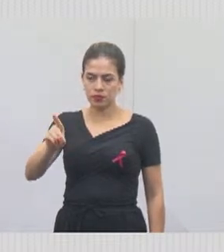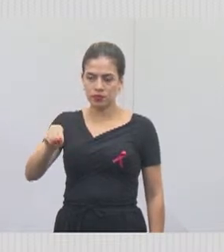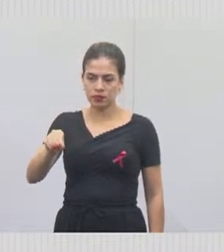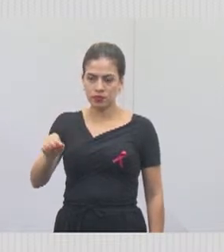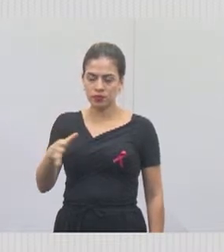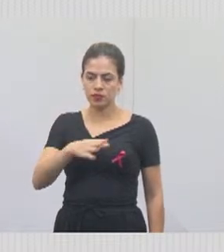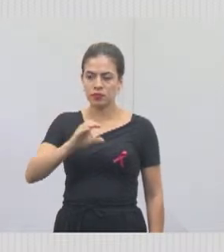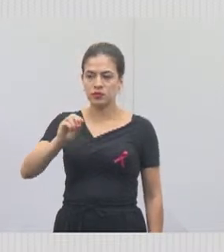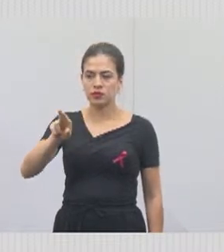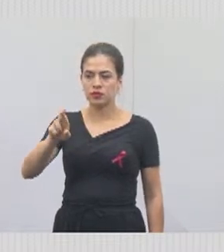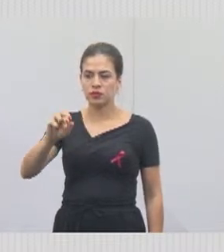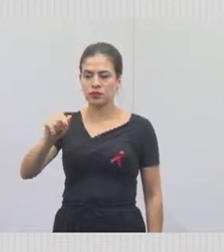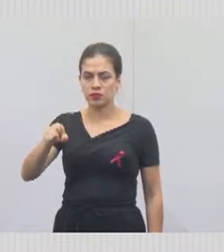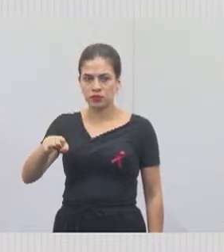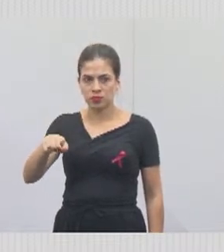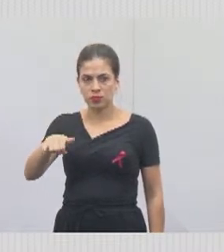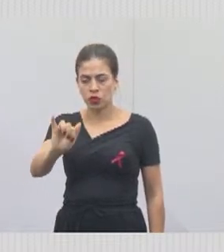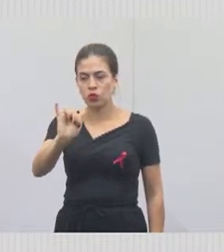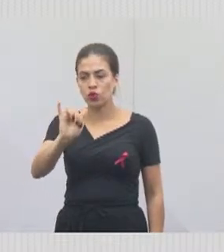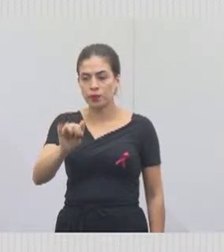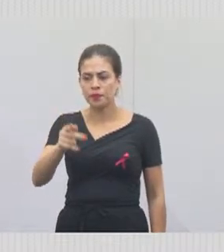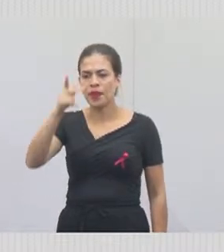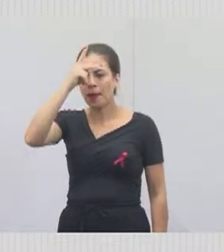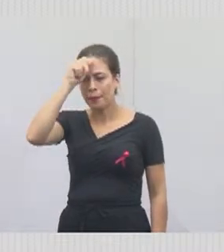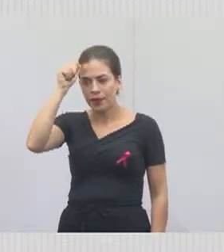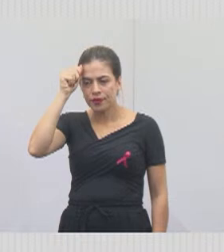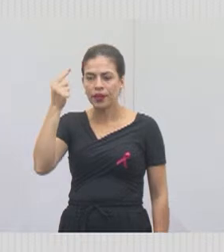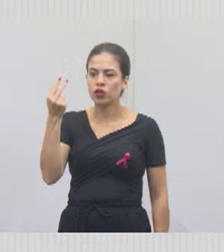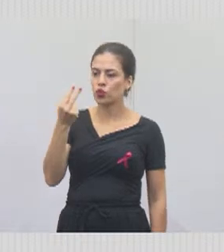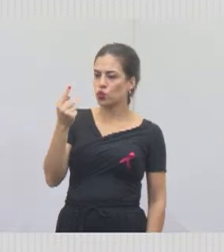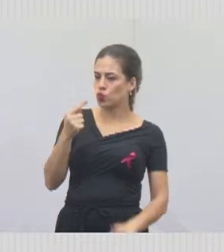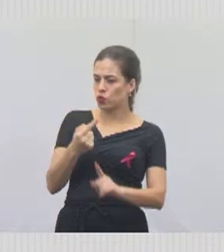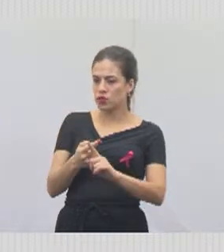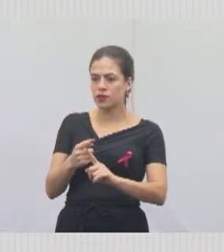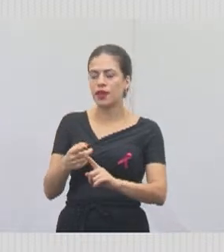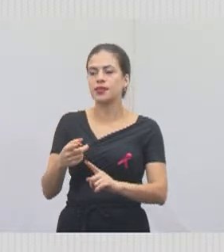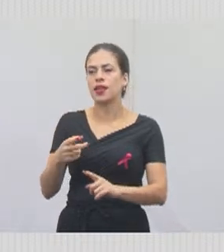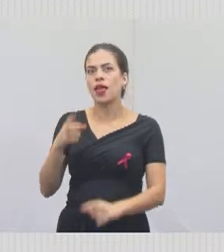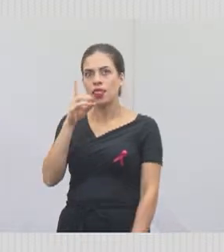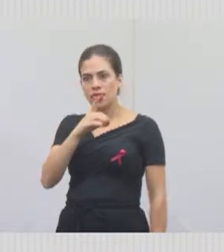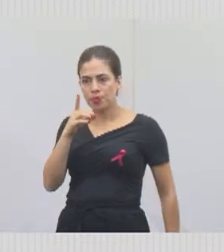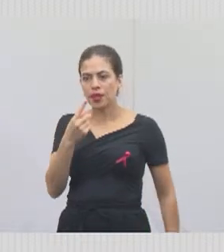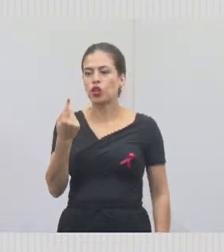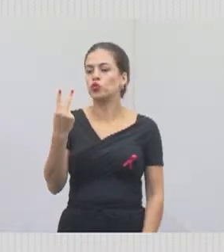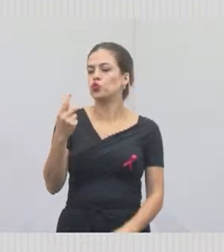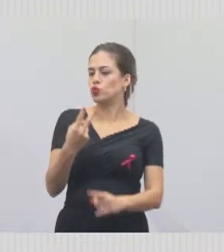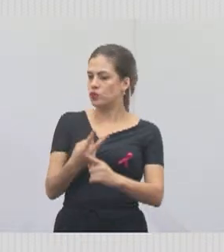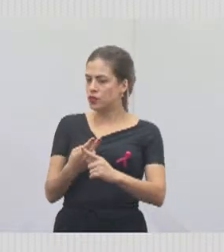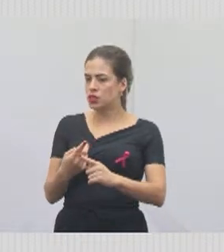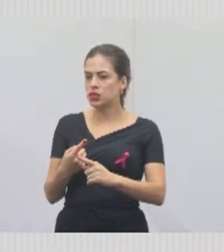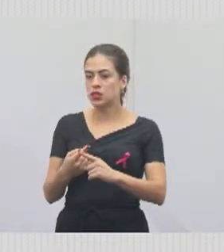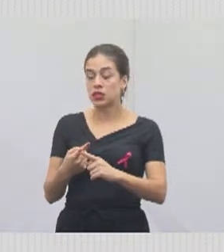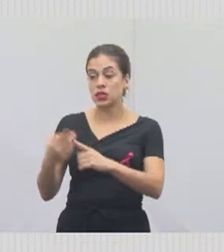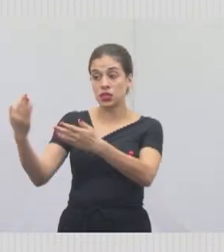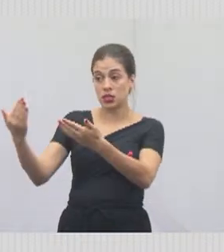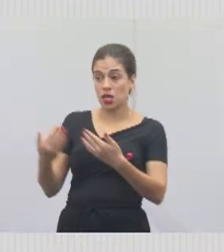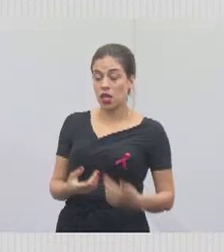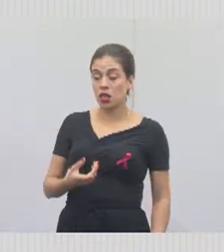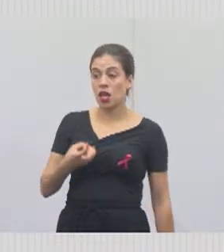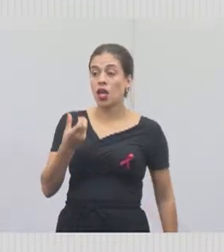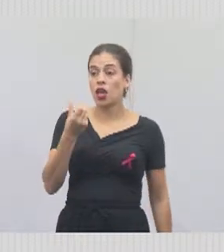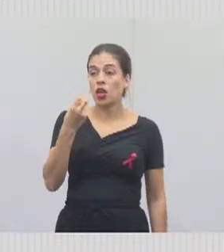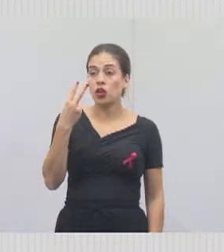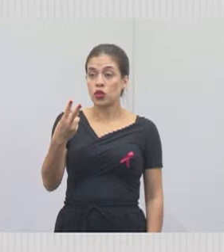vezes, deputado duas vezes, que esteve trazendo aqui a emenda de 2,6 milhões.